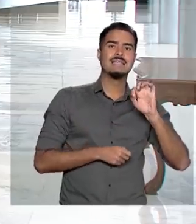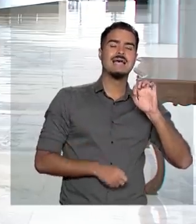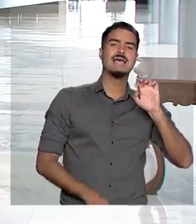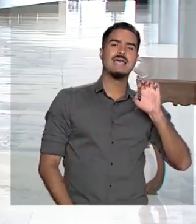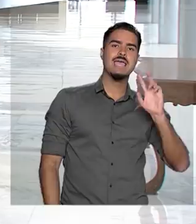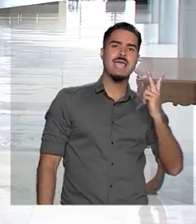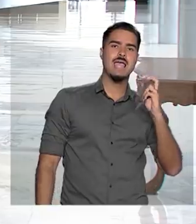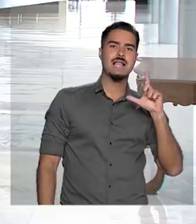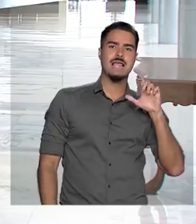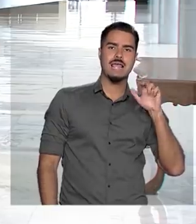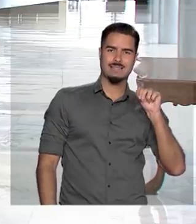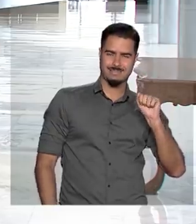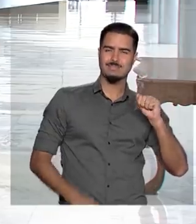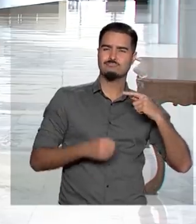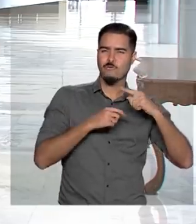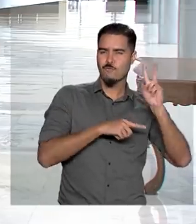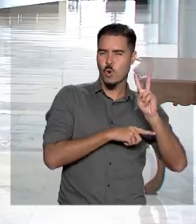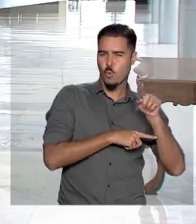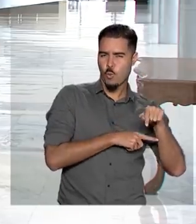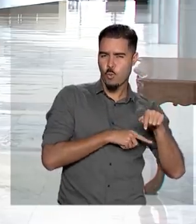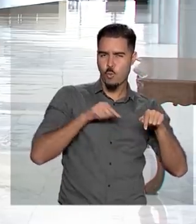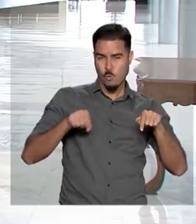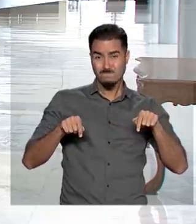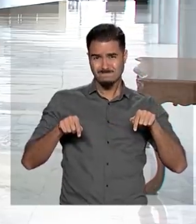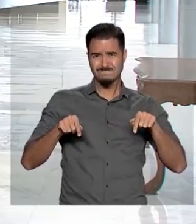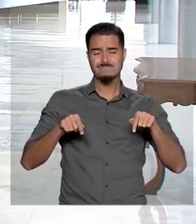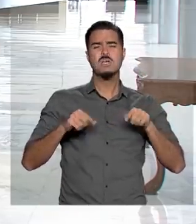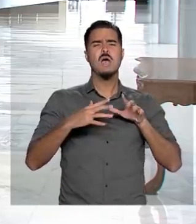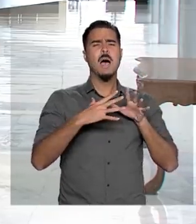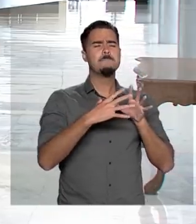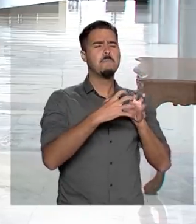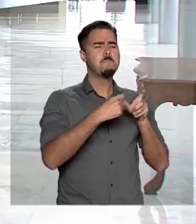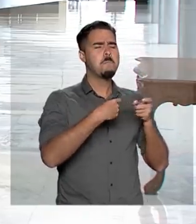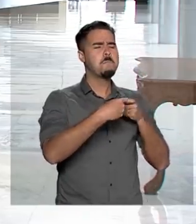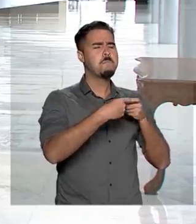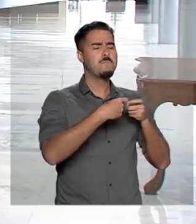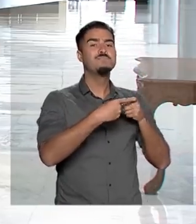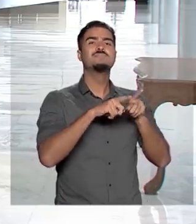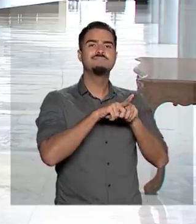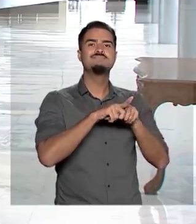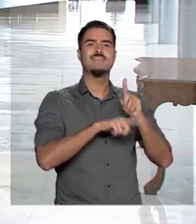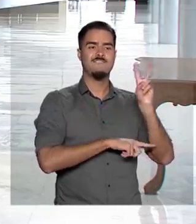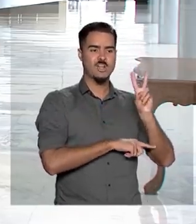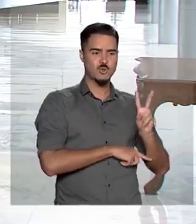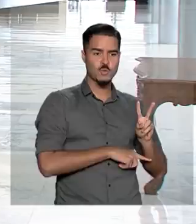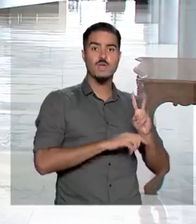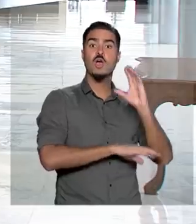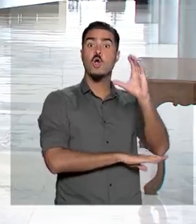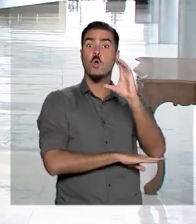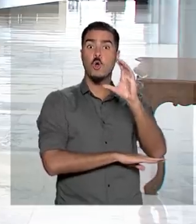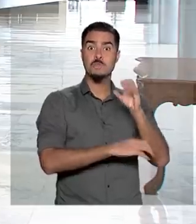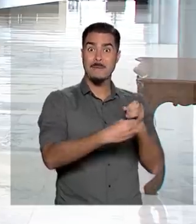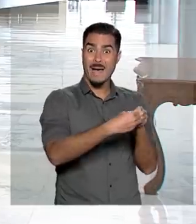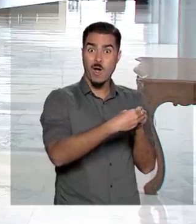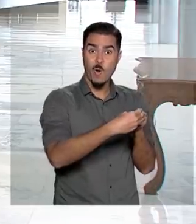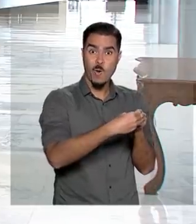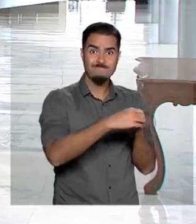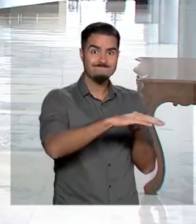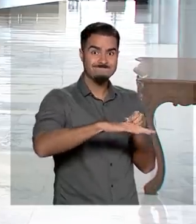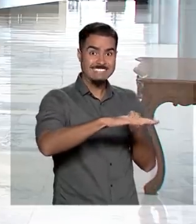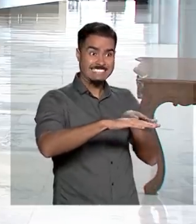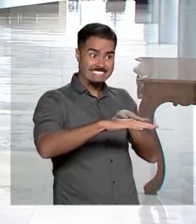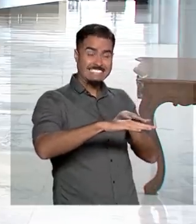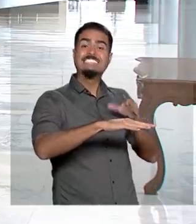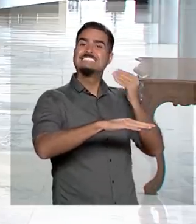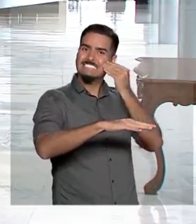venezuelano da fronteira. Também foram registrados conflitos na fronteira da Venezuela com a Colômbia, que também tentava